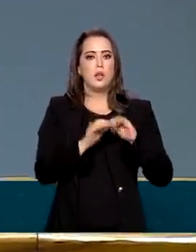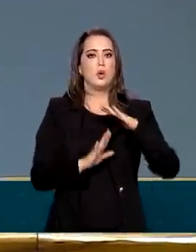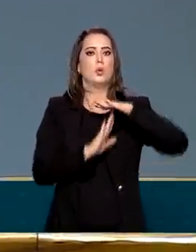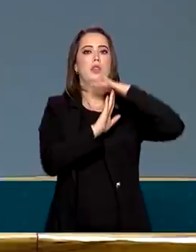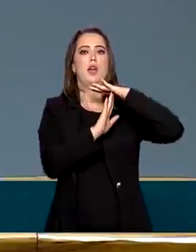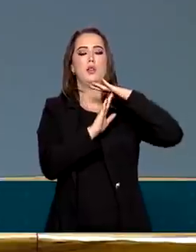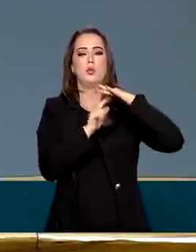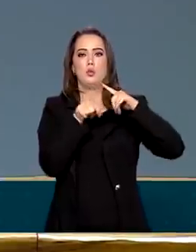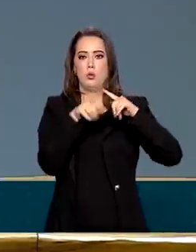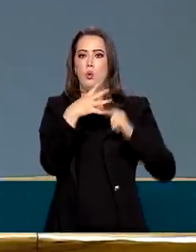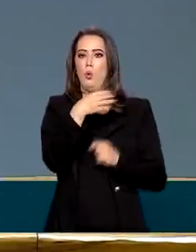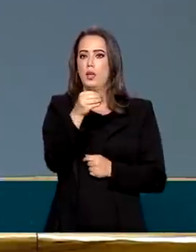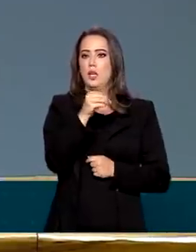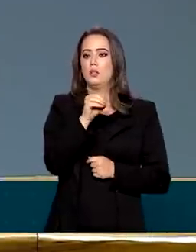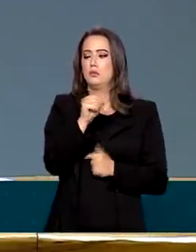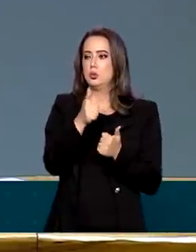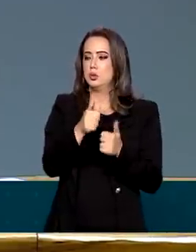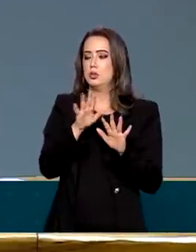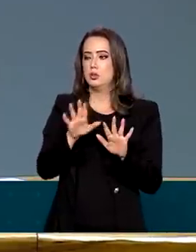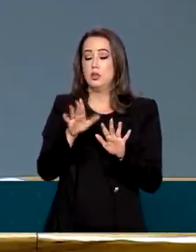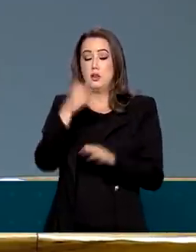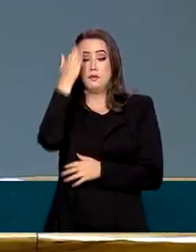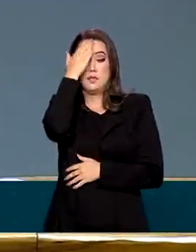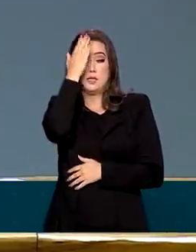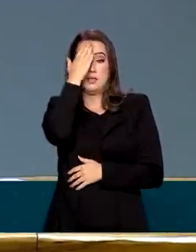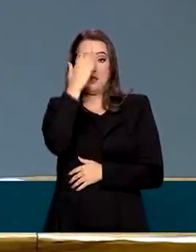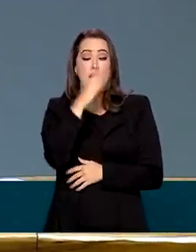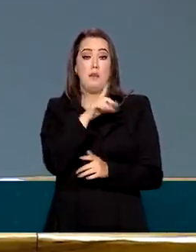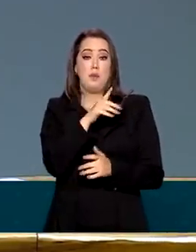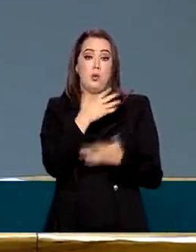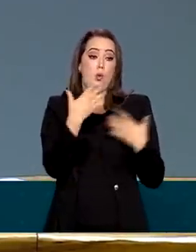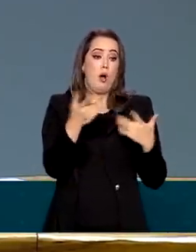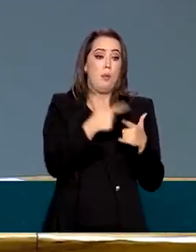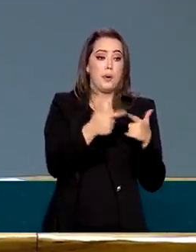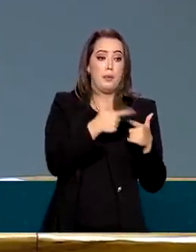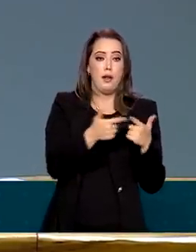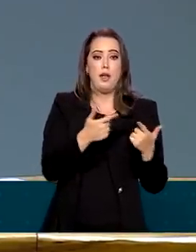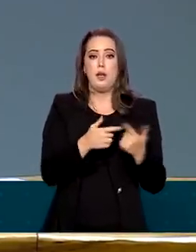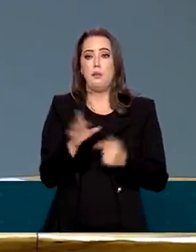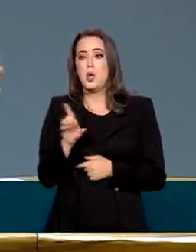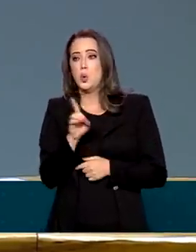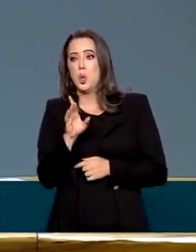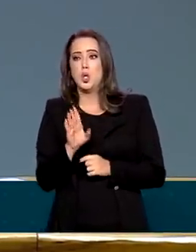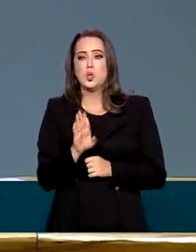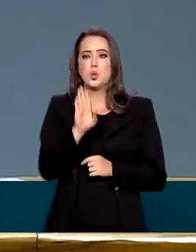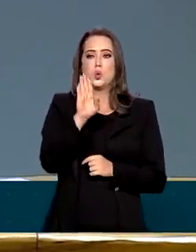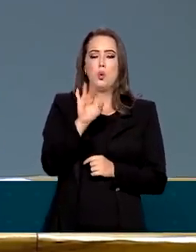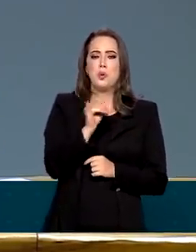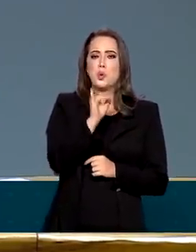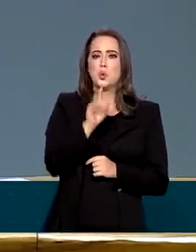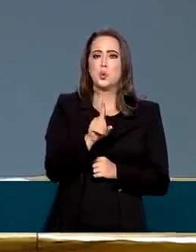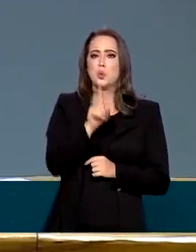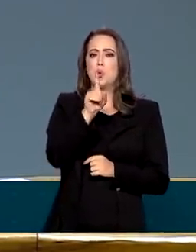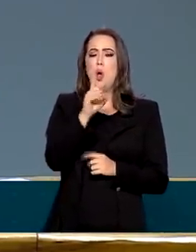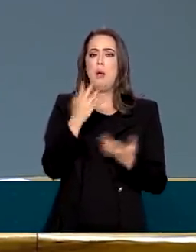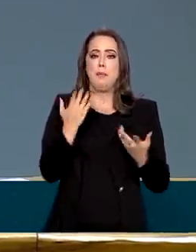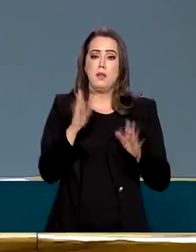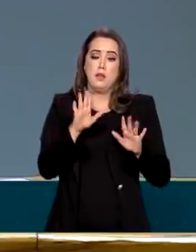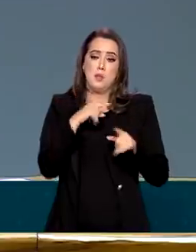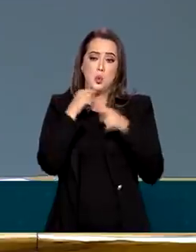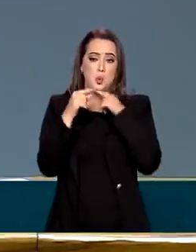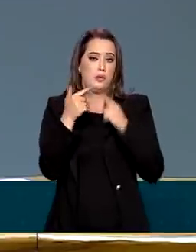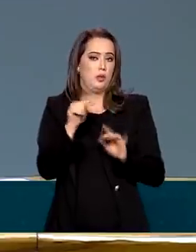pelo menos você sabe o tamanho do problema e acabou a incerteza. O dólar subiu um pouquinho, o juros sobe um pouquinho, mas pelo menos acabou a incerteza.